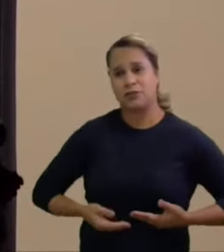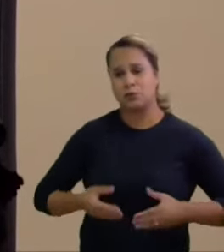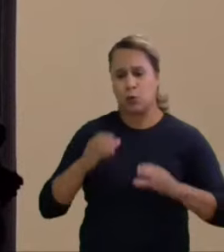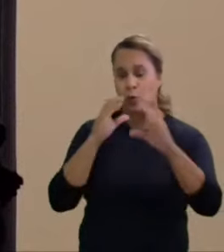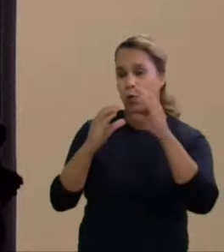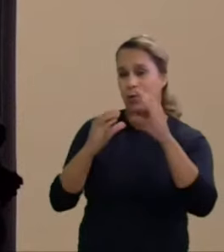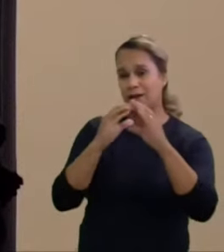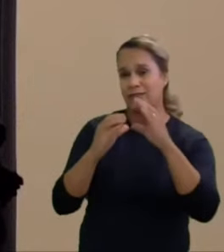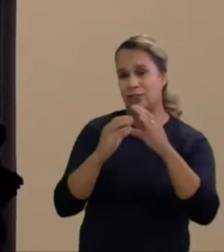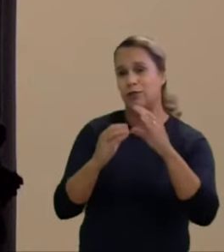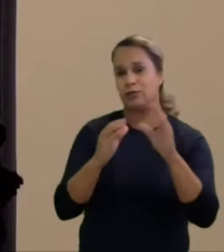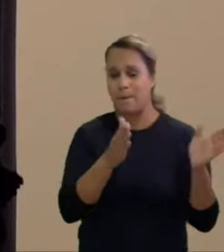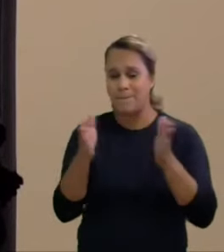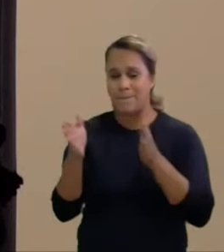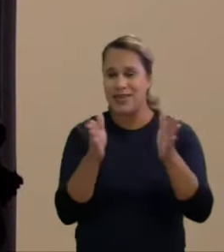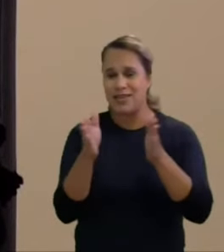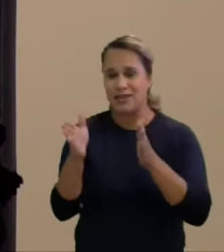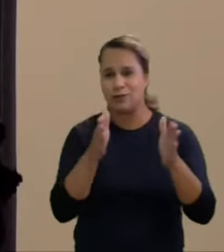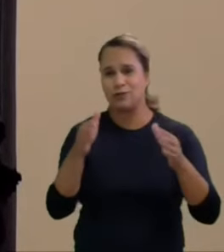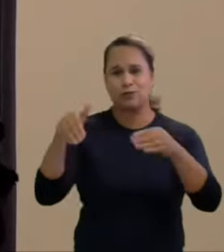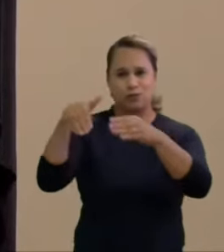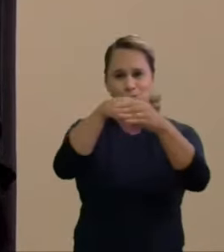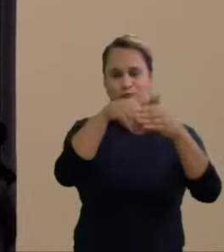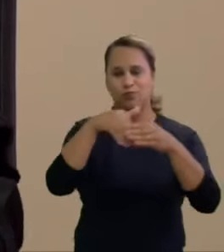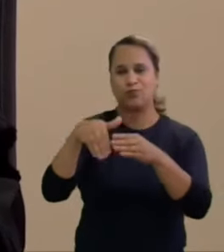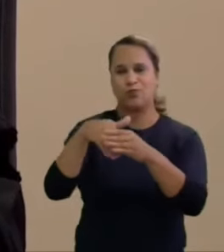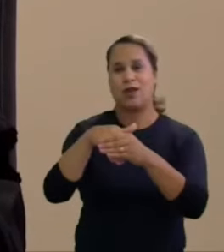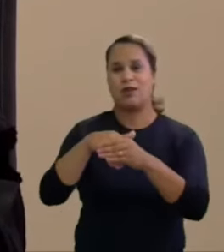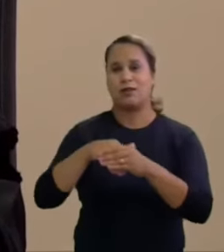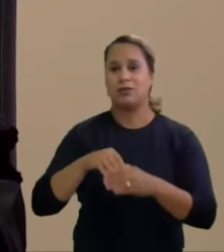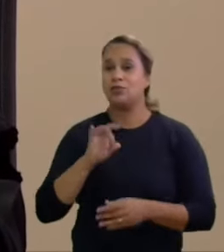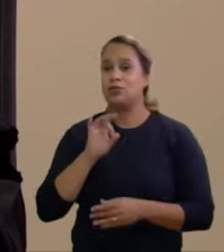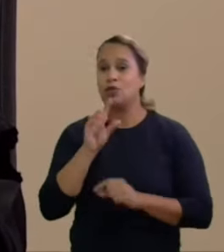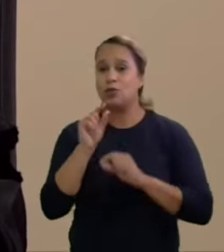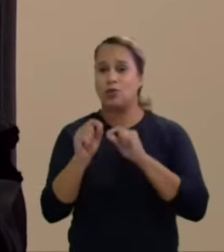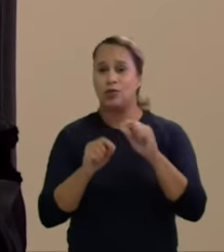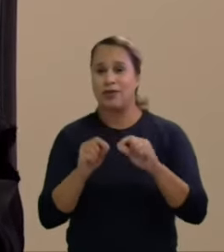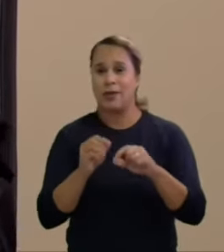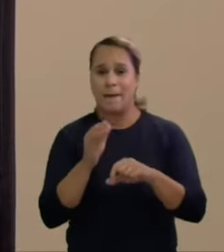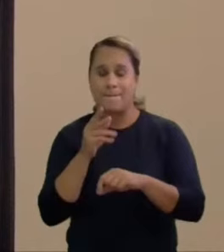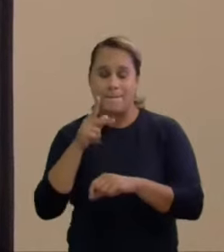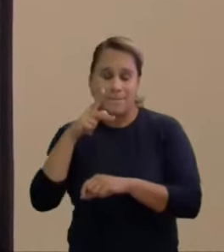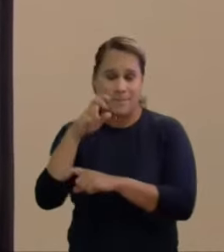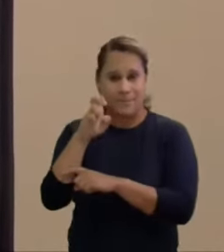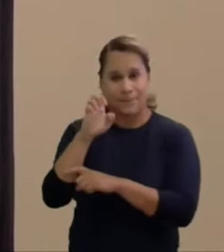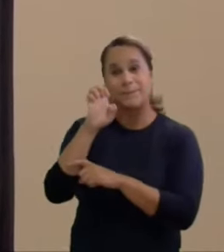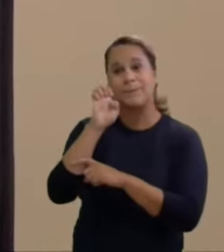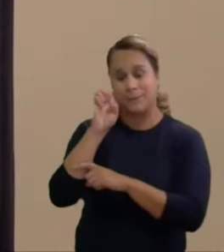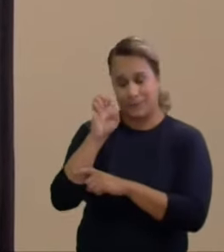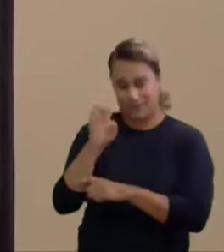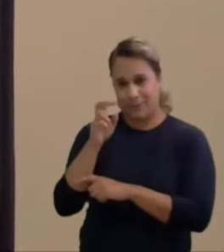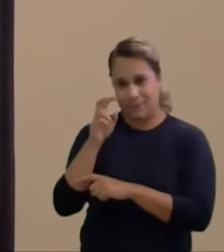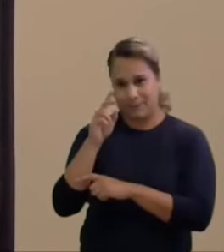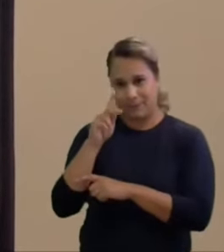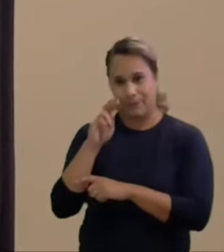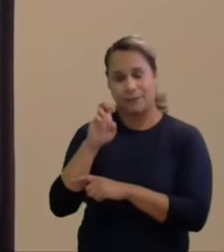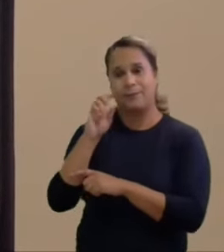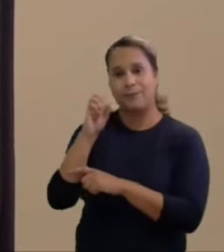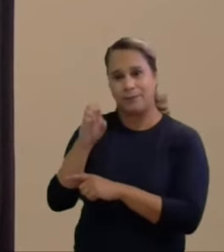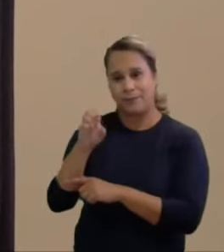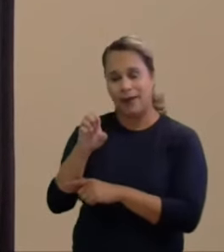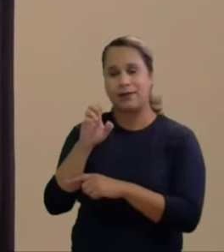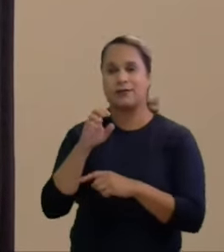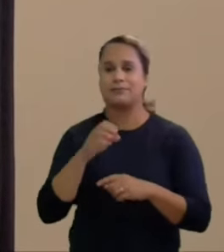efetivamente de 14 milhões e 800 mil, só que ele era um pré-contrato e para que esse contrato se convertesse num